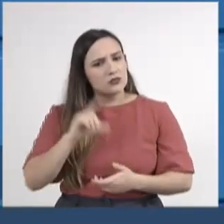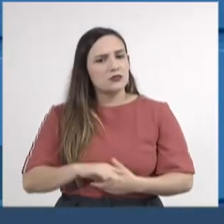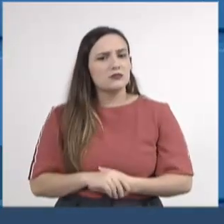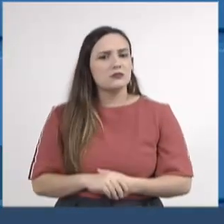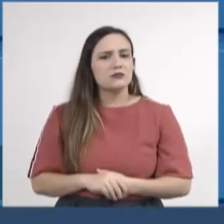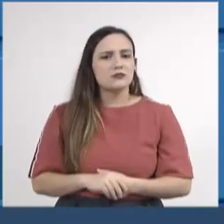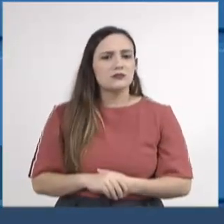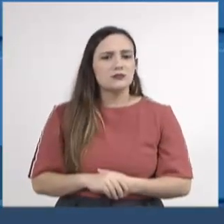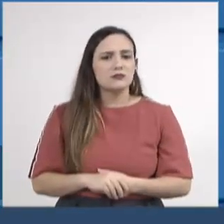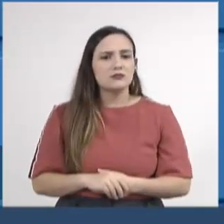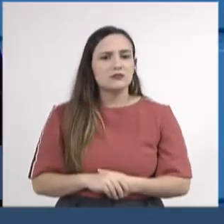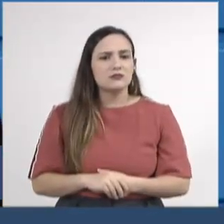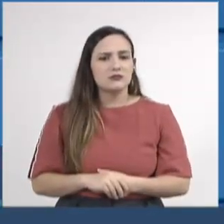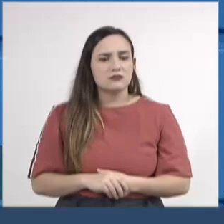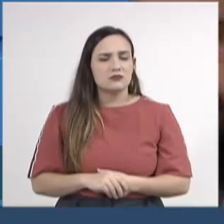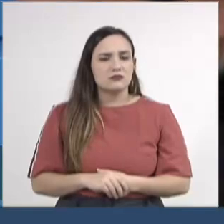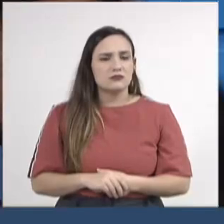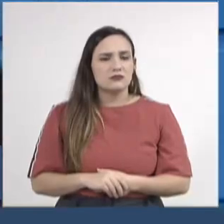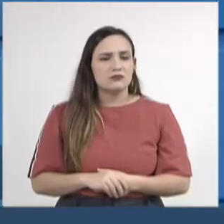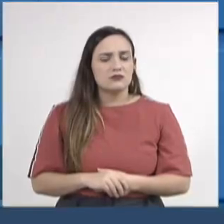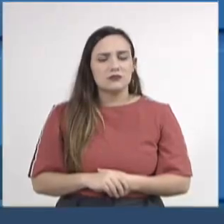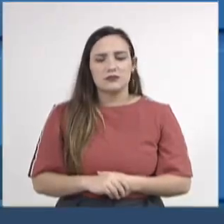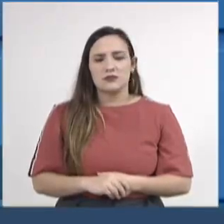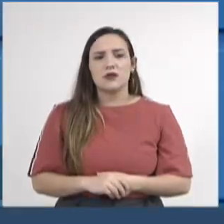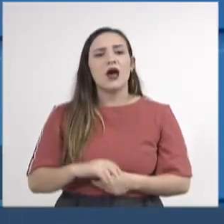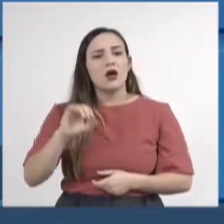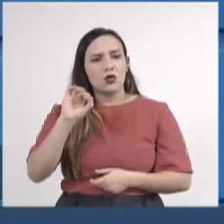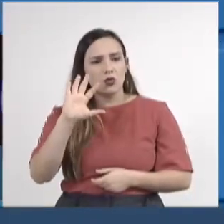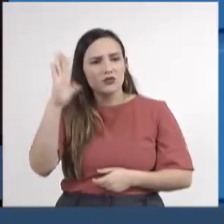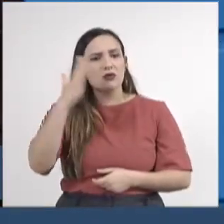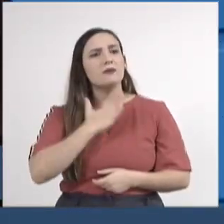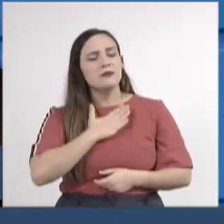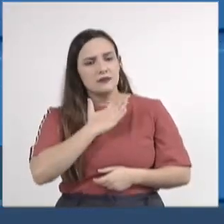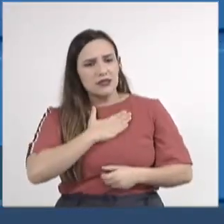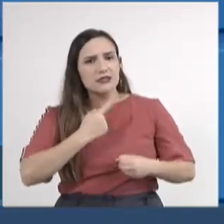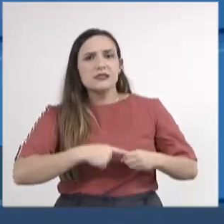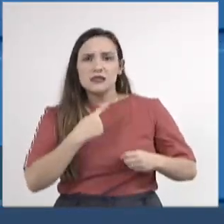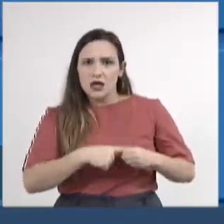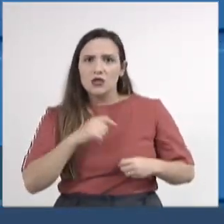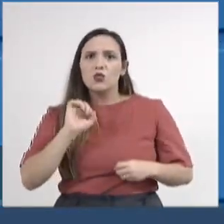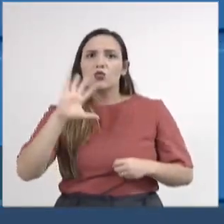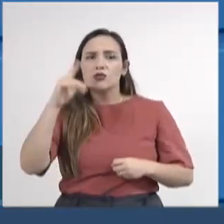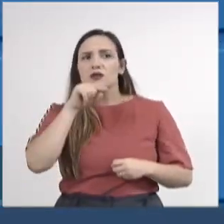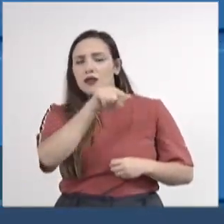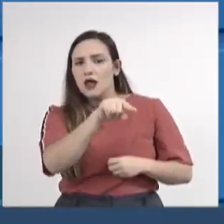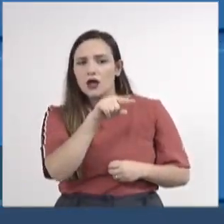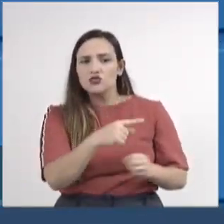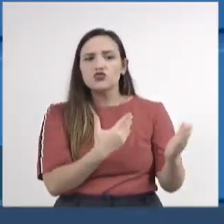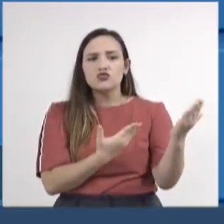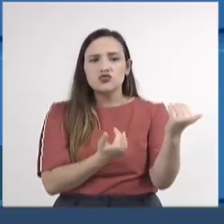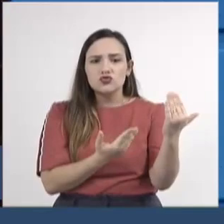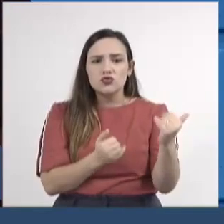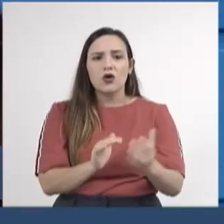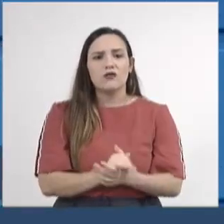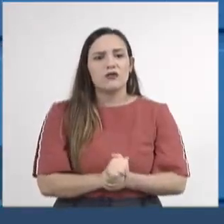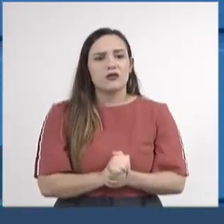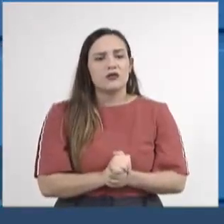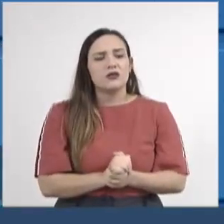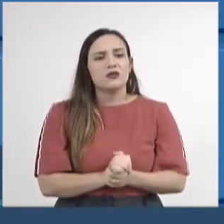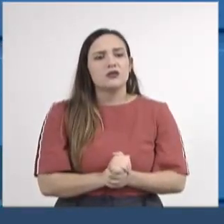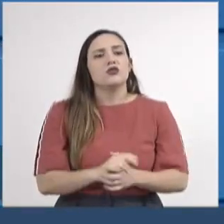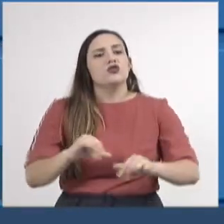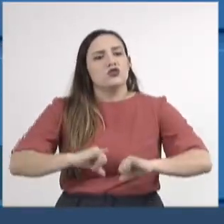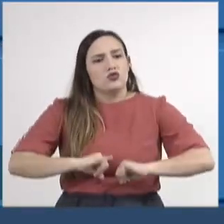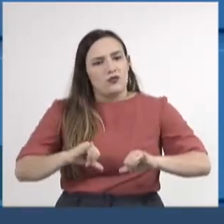daquele caso que vem da minha cidade. E pássime os senhores, aquele jovem que foi vítima de